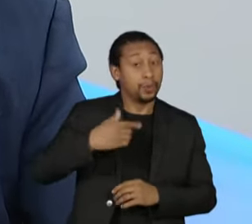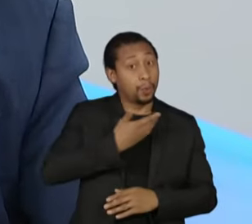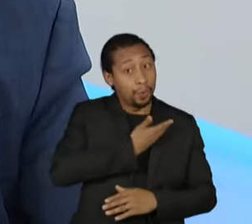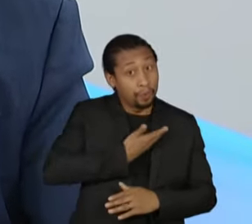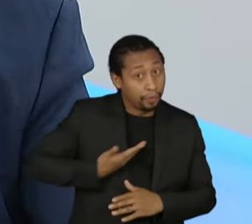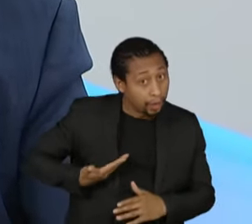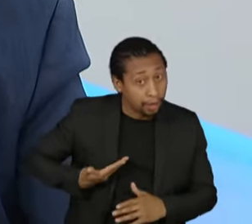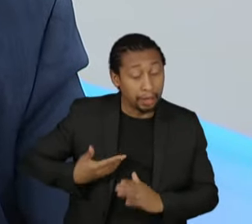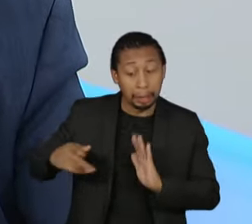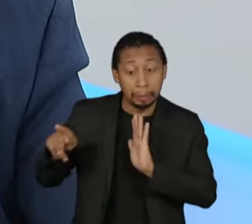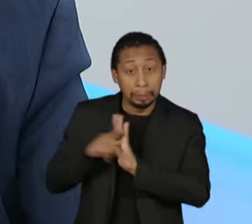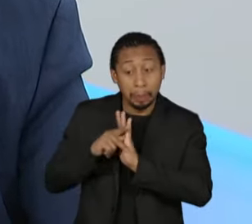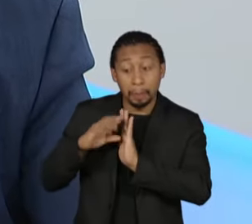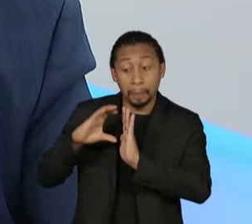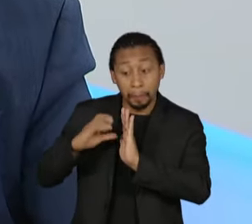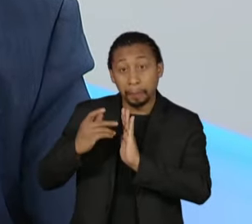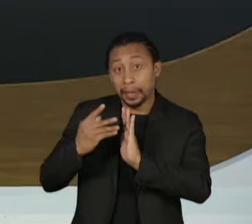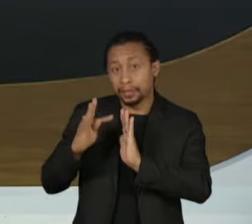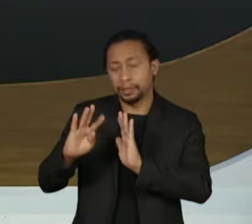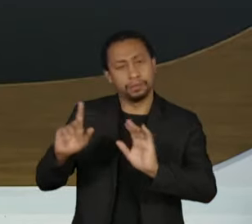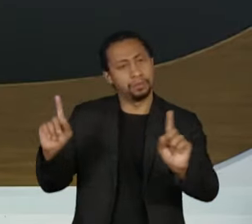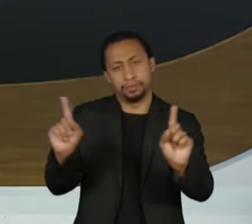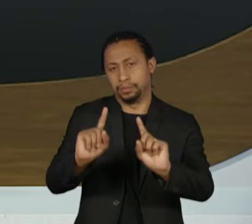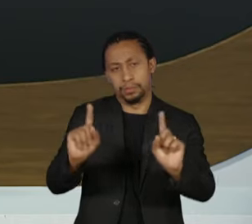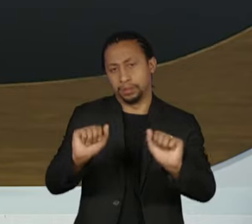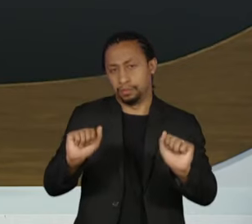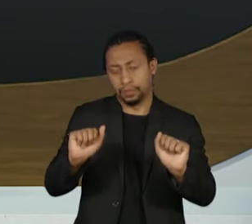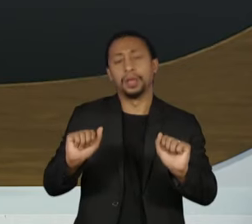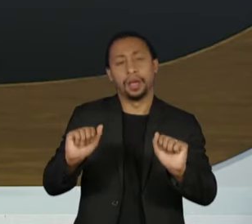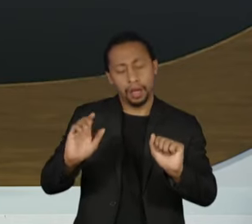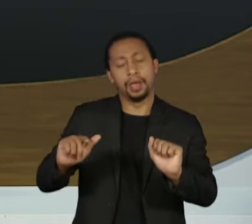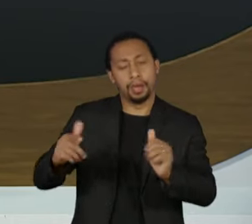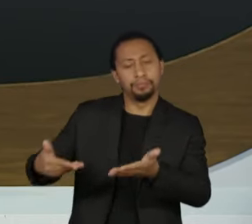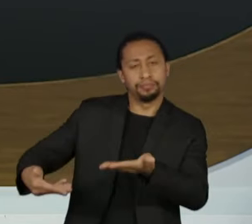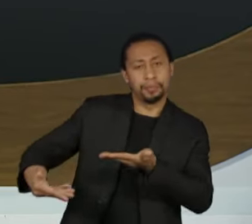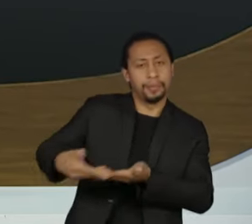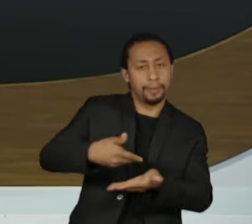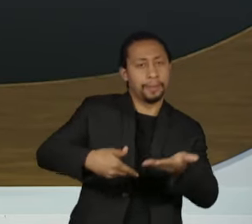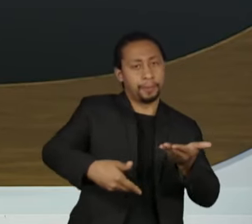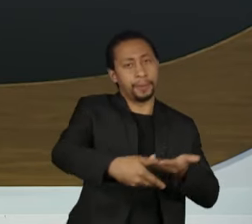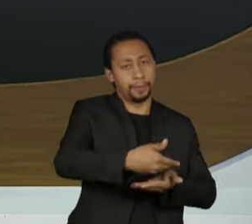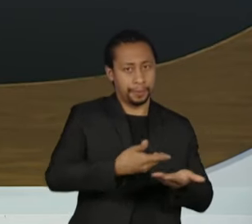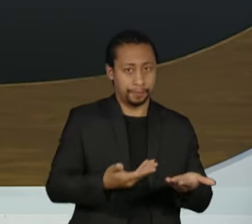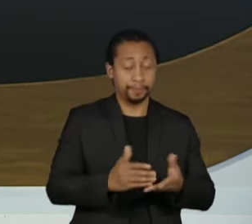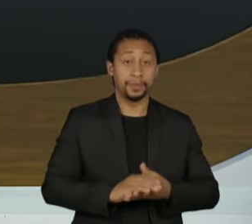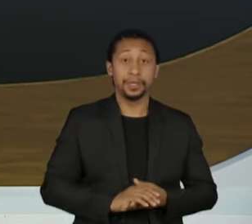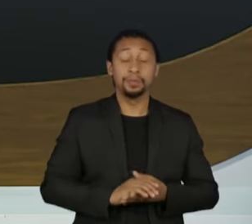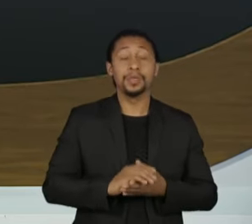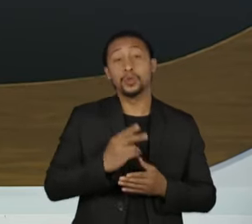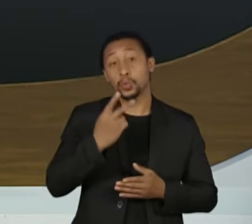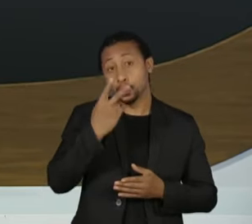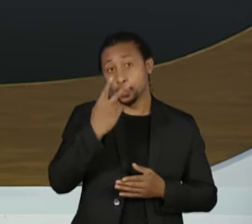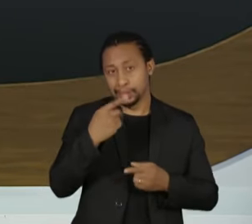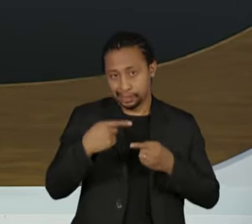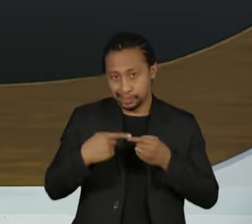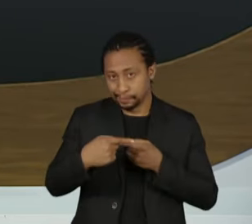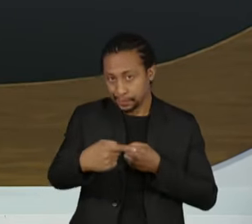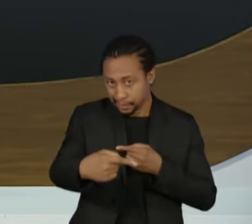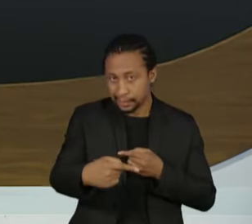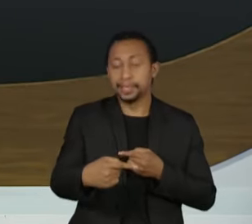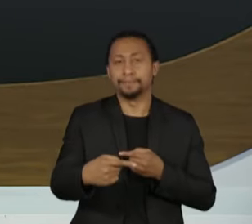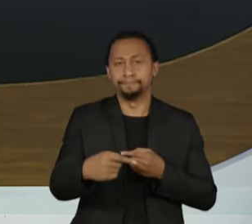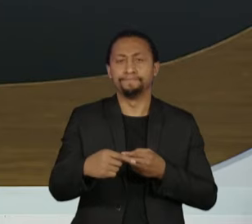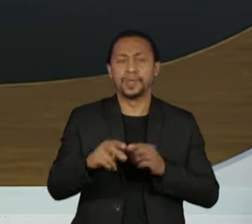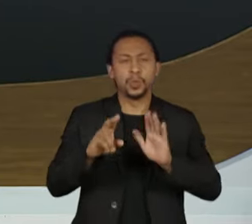mais amplo do que isso, eu tenho essa consciência. Mas essas duas primeiras semanas da transição, senador, trouxeram muitos